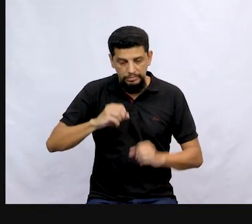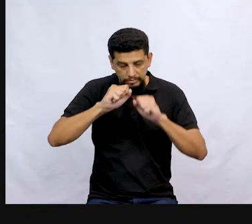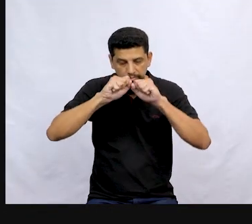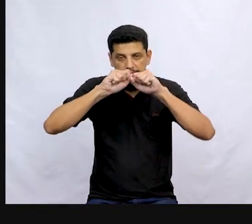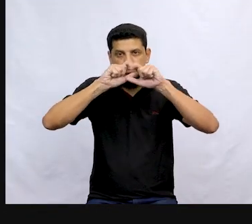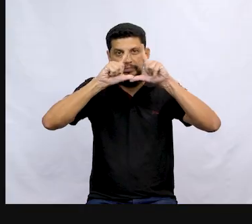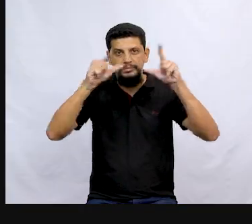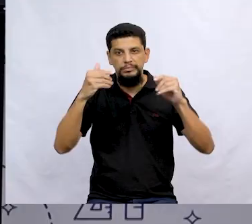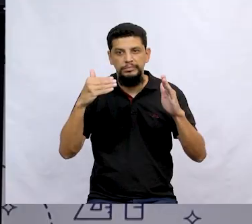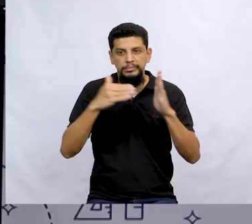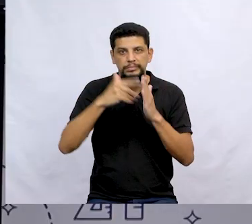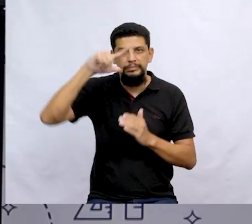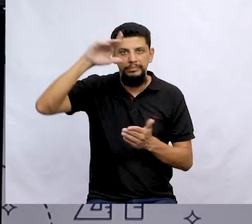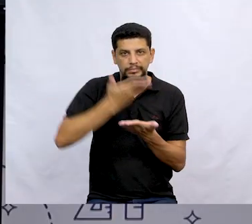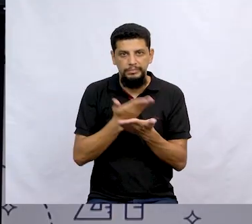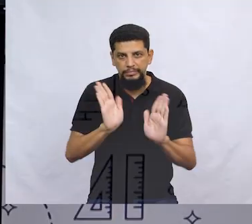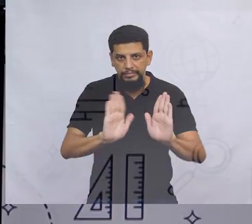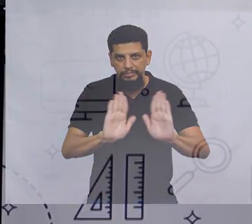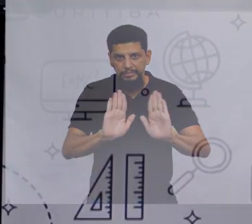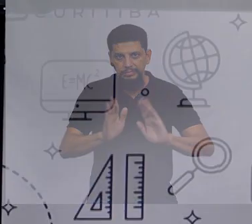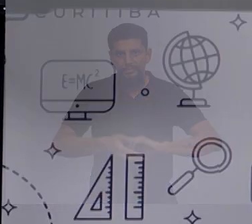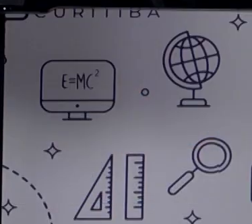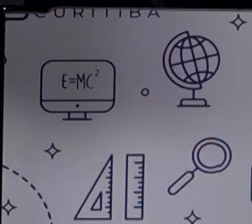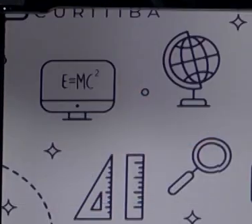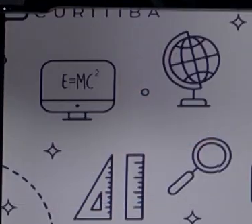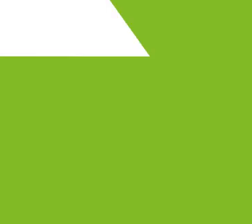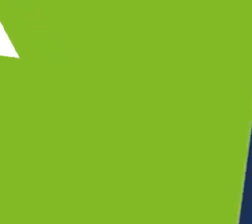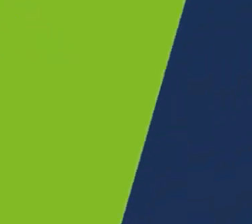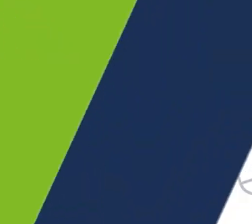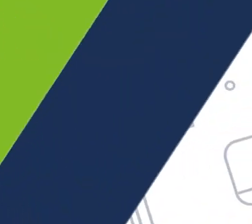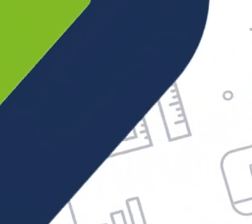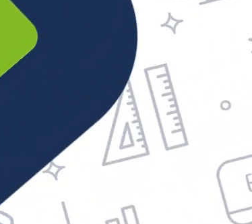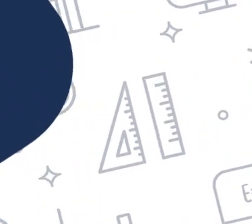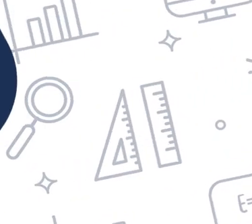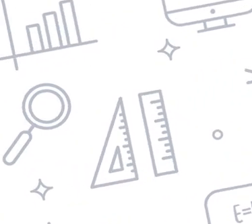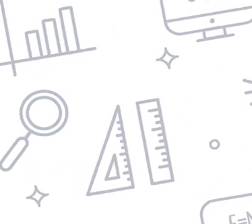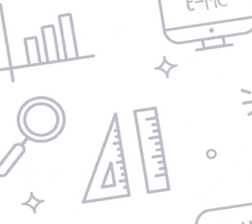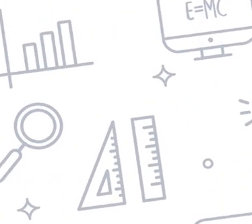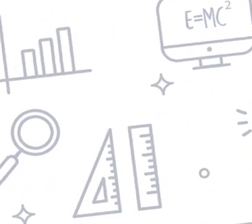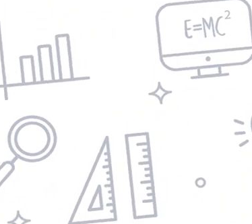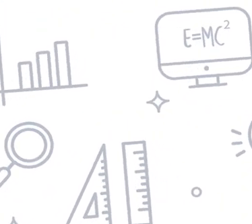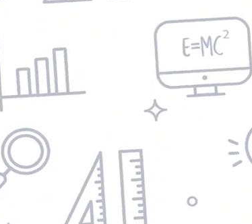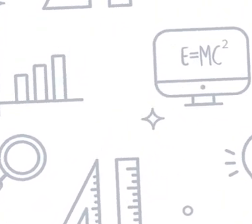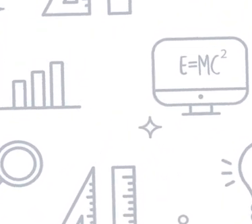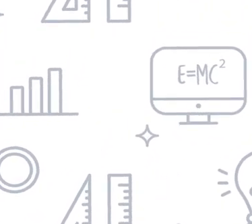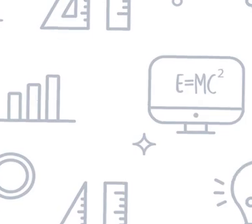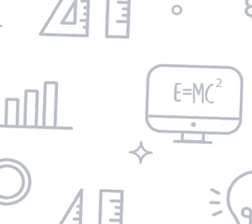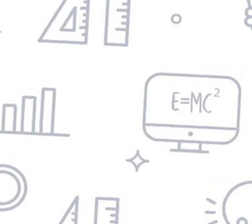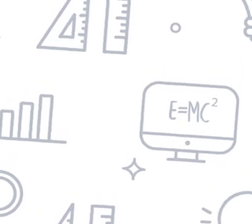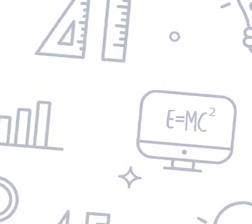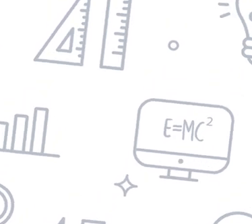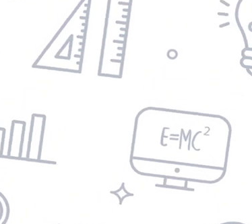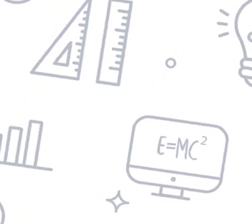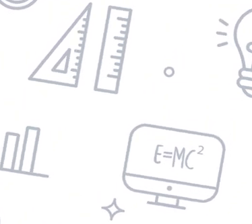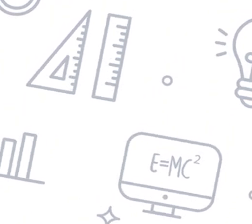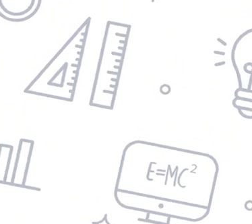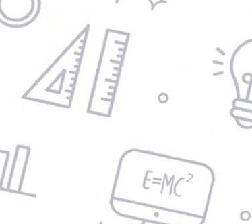abertos, gente. Até mais. Tchau, tchau. Tchau, tchau.